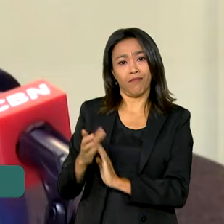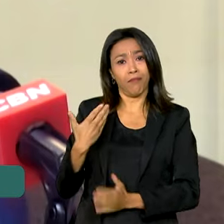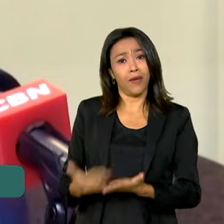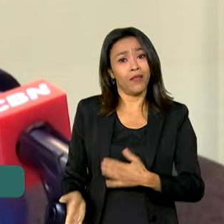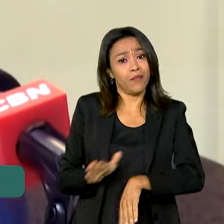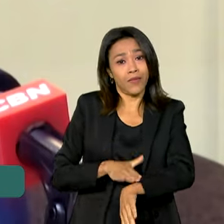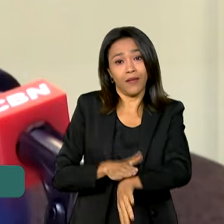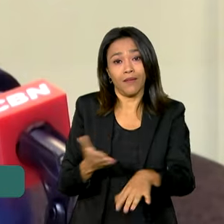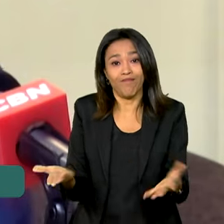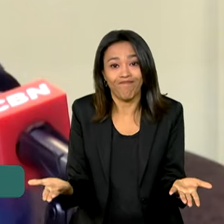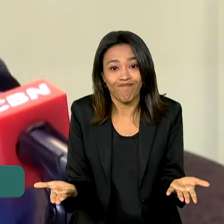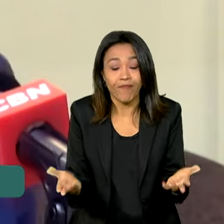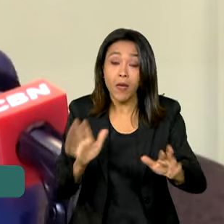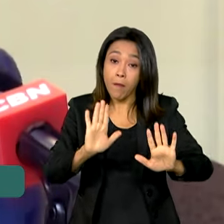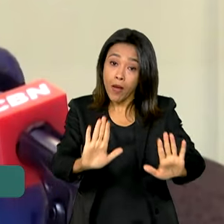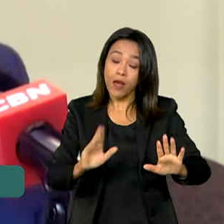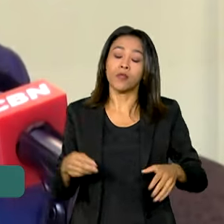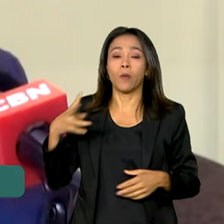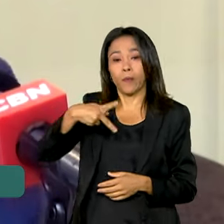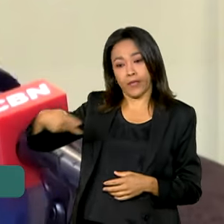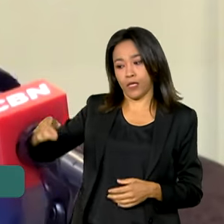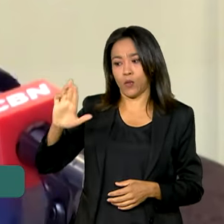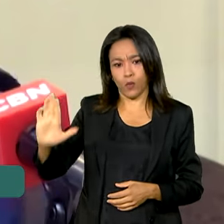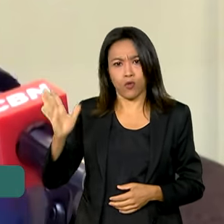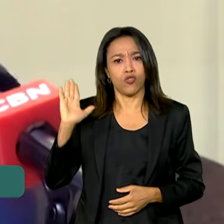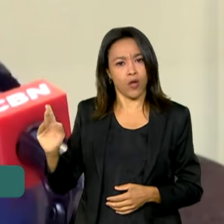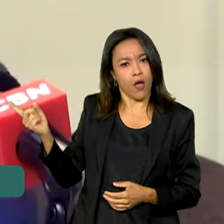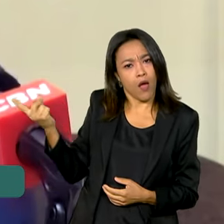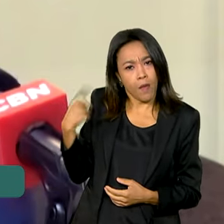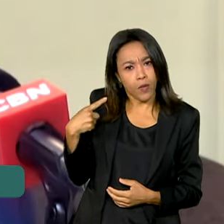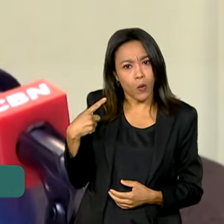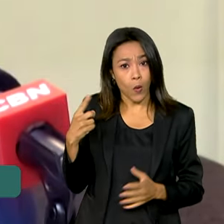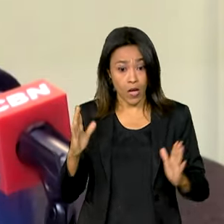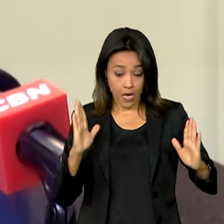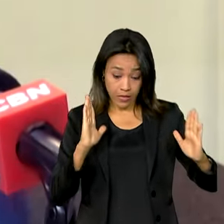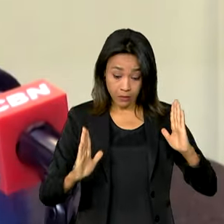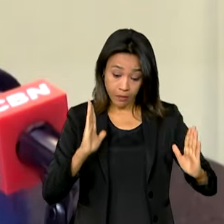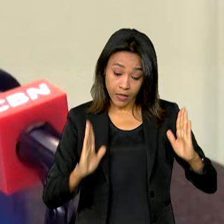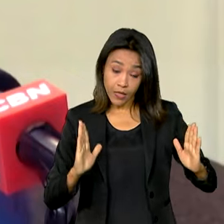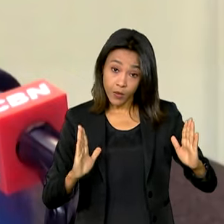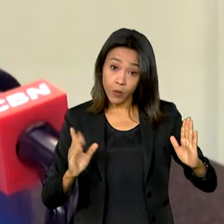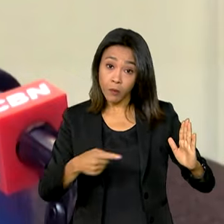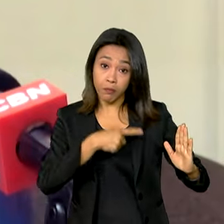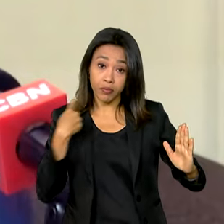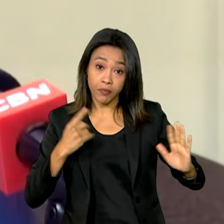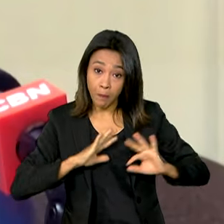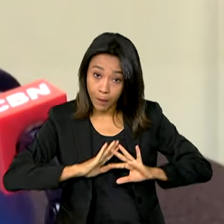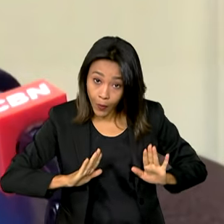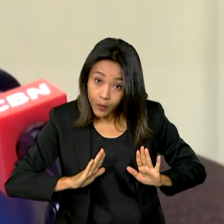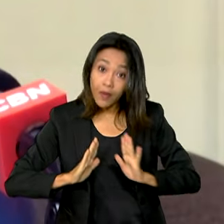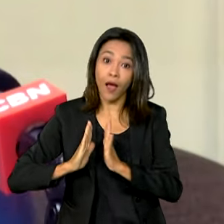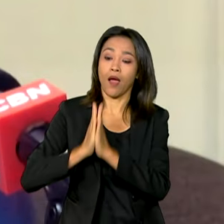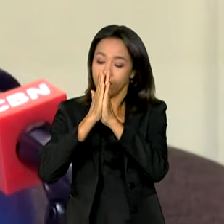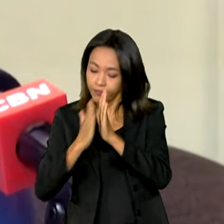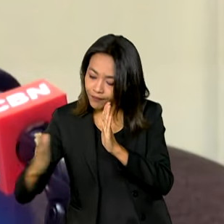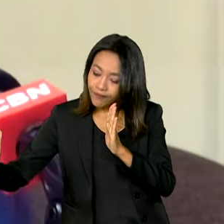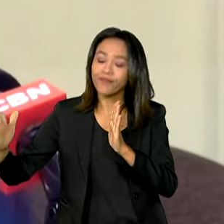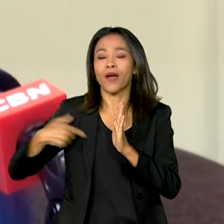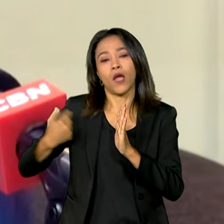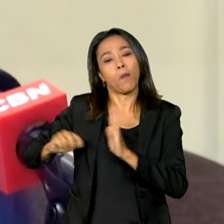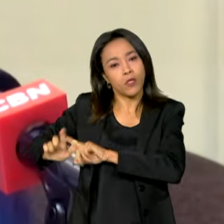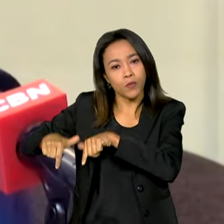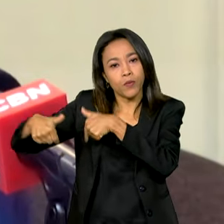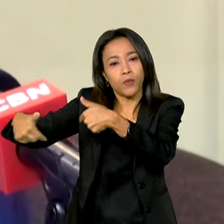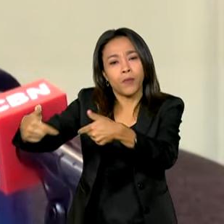Mas o presidente Lula determinou que nós, assim que passar do prazo estabelecido para o Congresso, começássemos a tomar as providências.